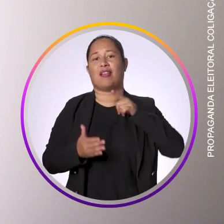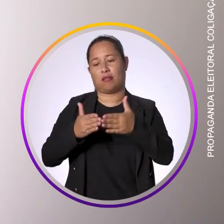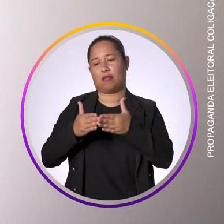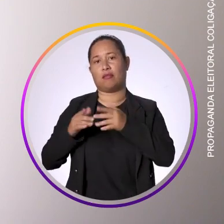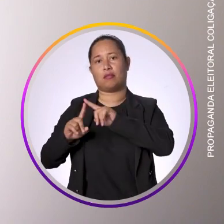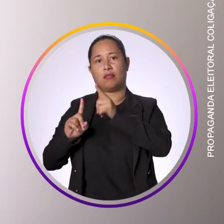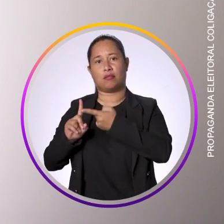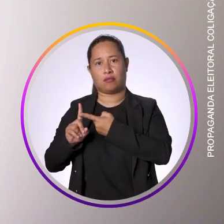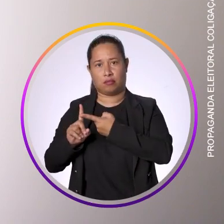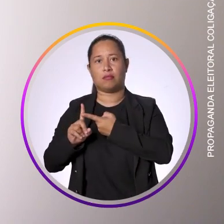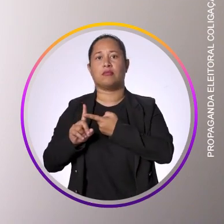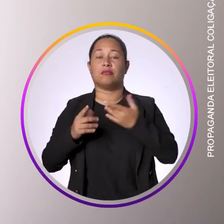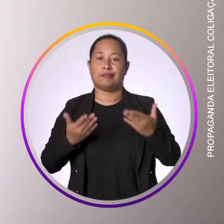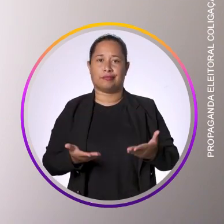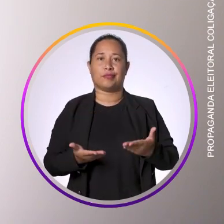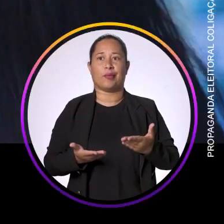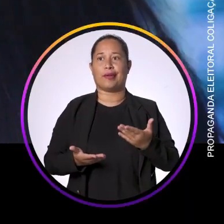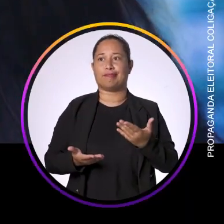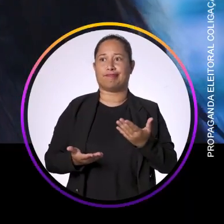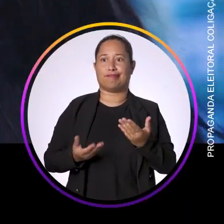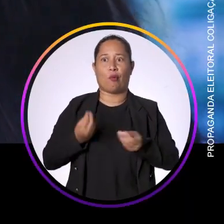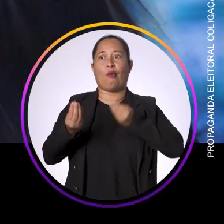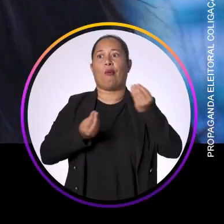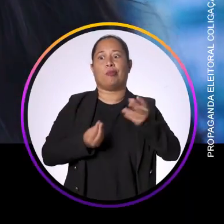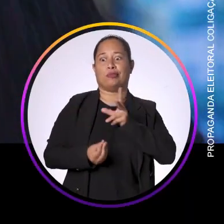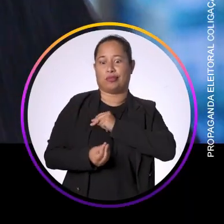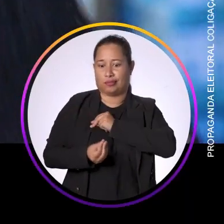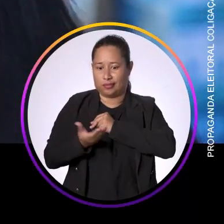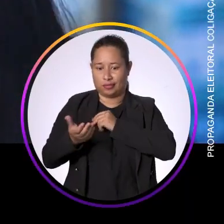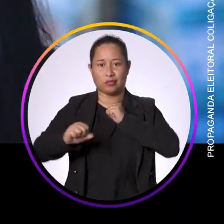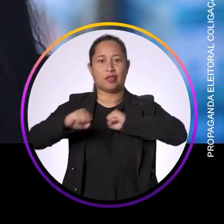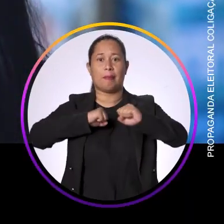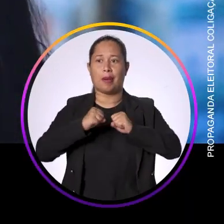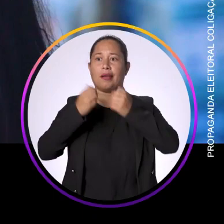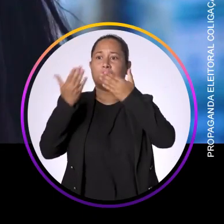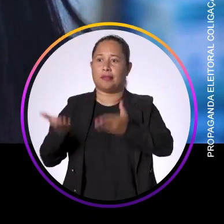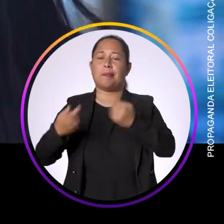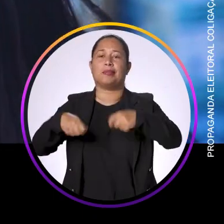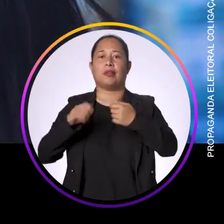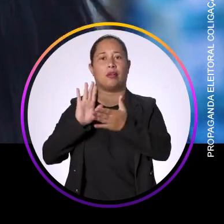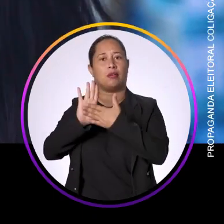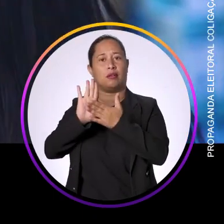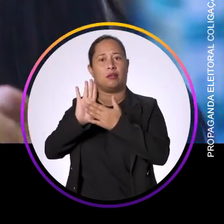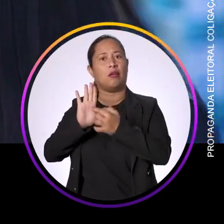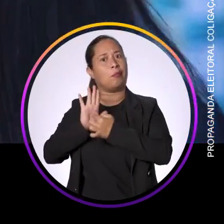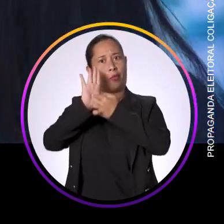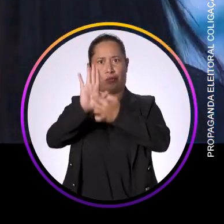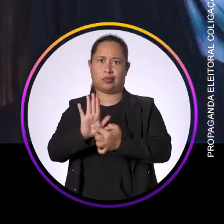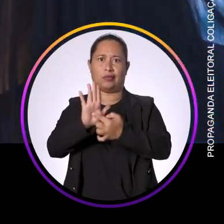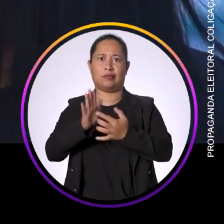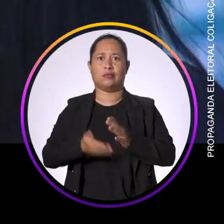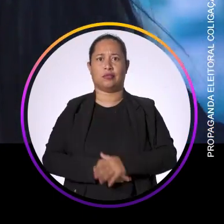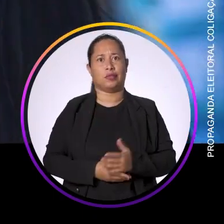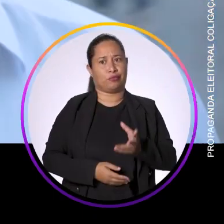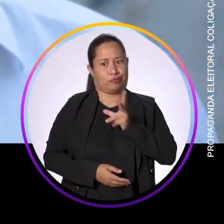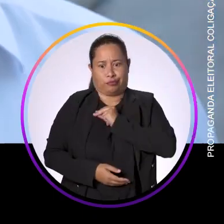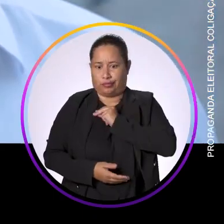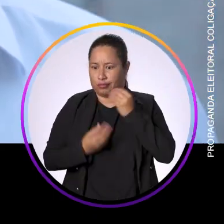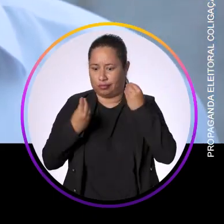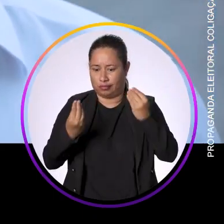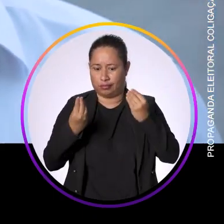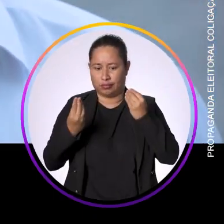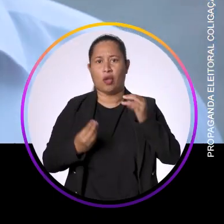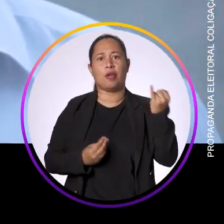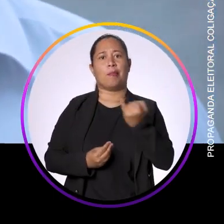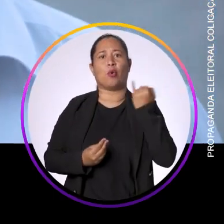Raquel estava em licença-maternidade. É bacharia porque, num debate, o que ela tem que trazer é as propostas dela para o debate. É